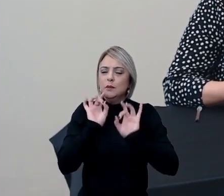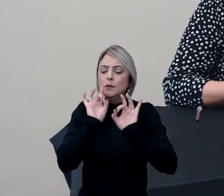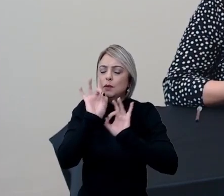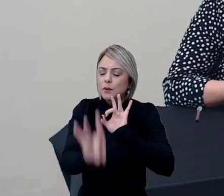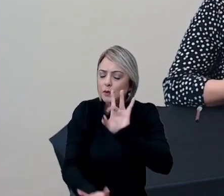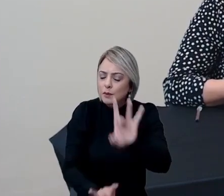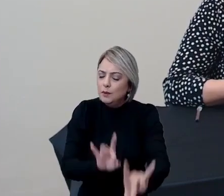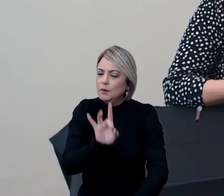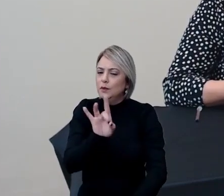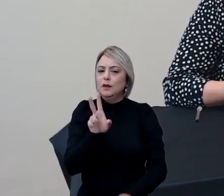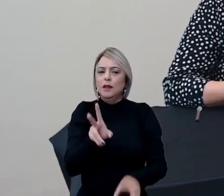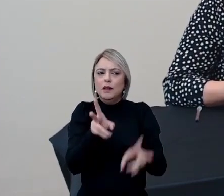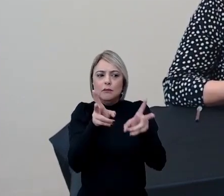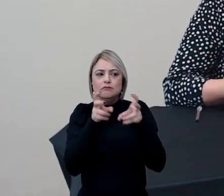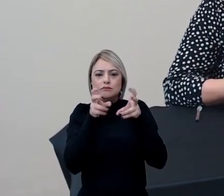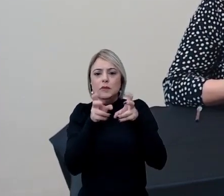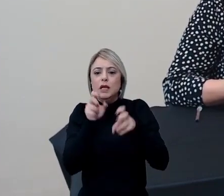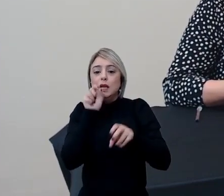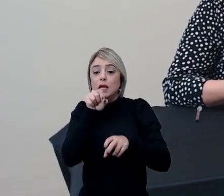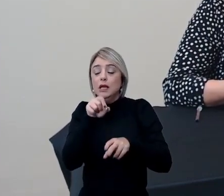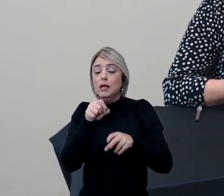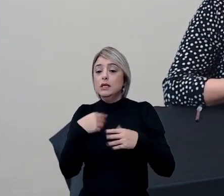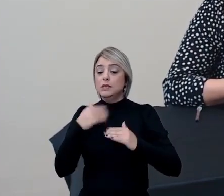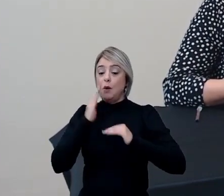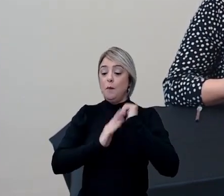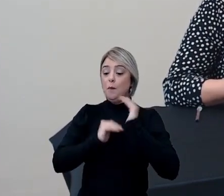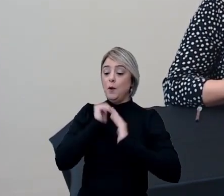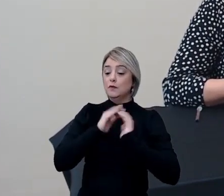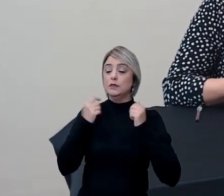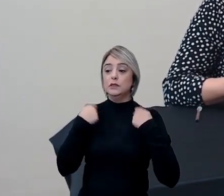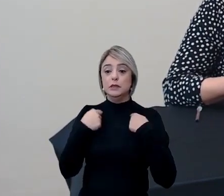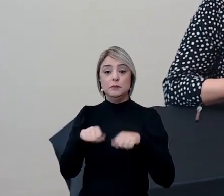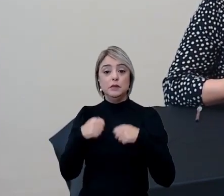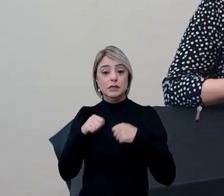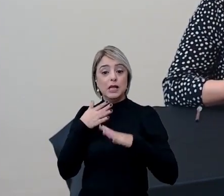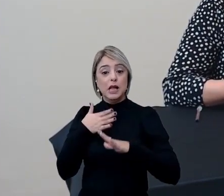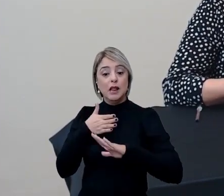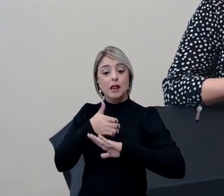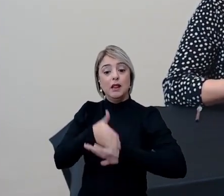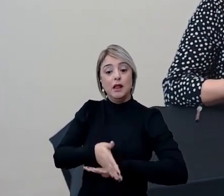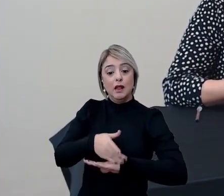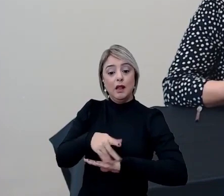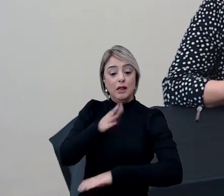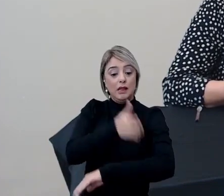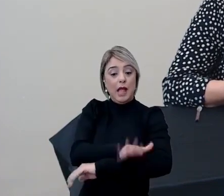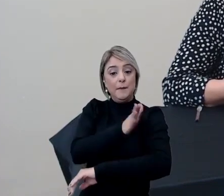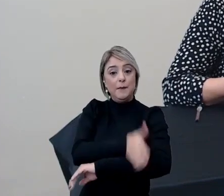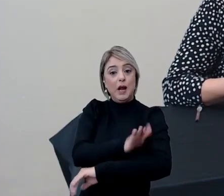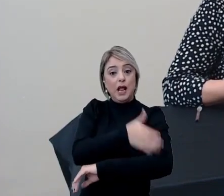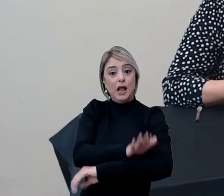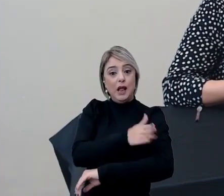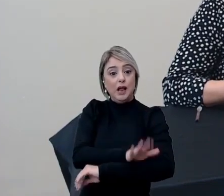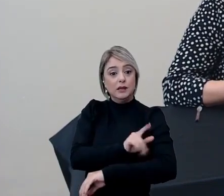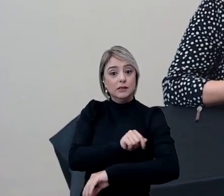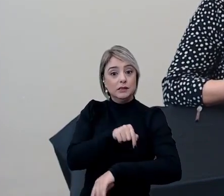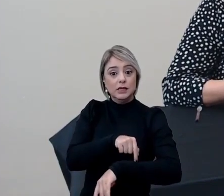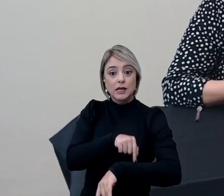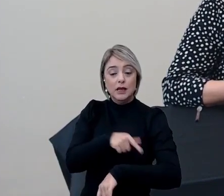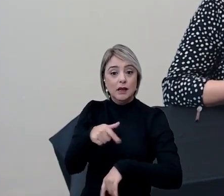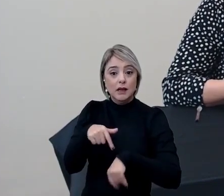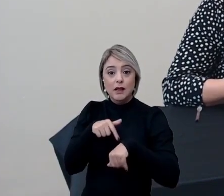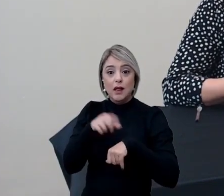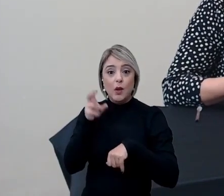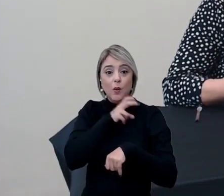especial, na perspectiva de que são profissionais que precisaram entrar na sua prática, no meio dessa